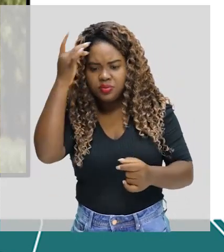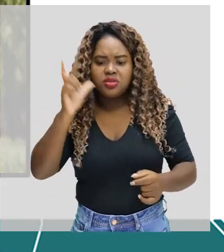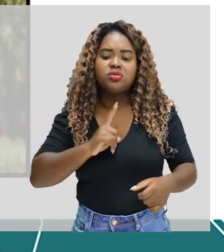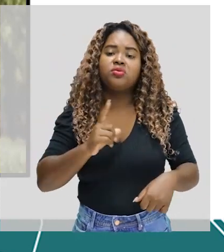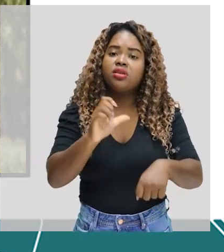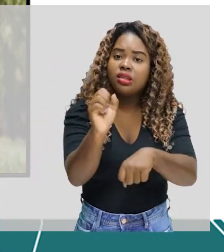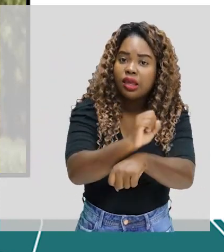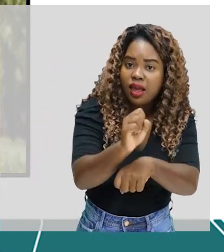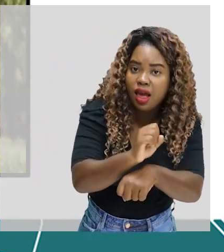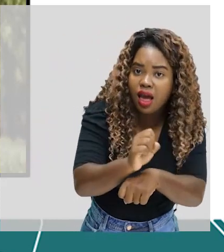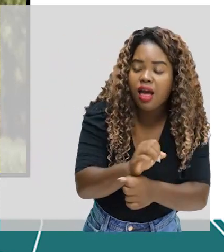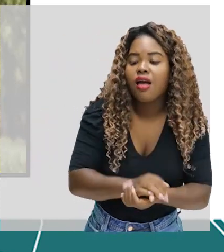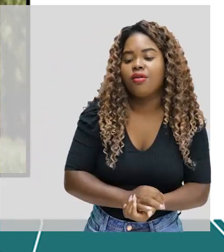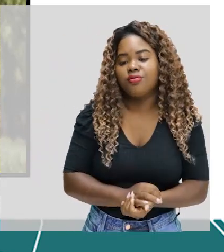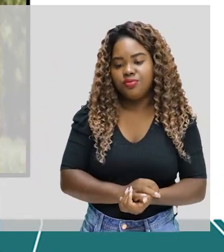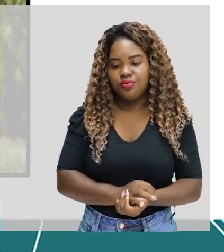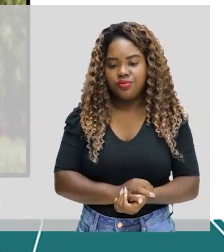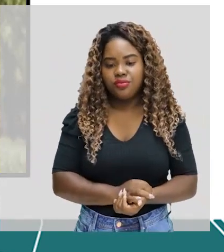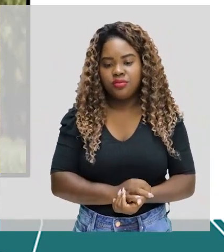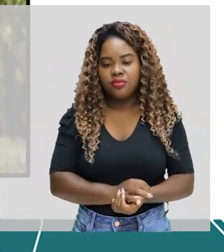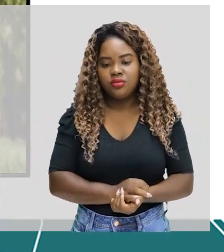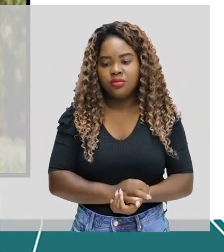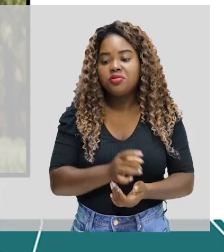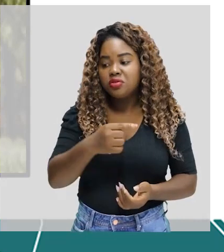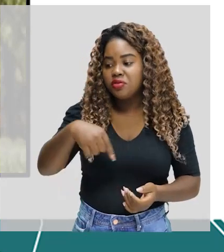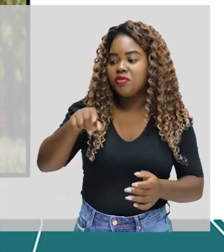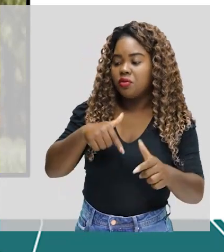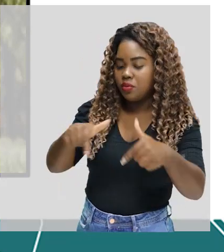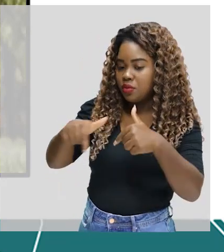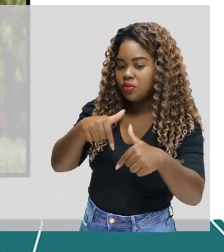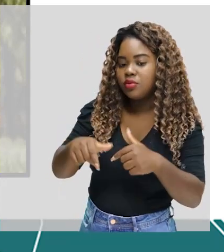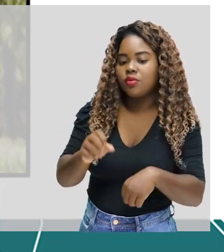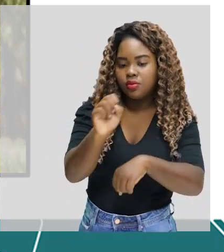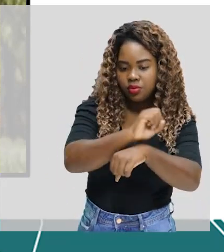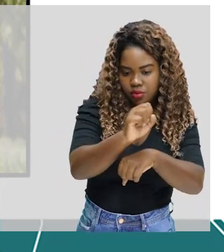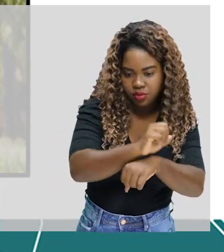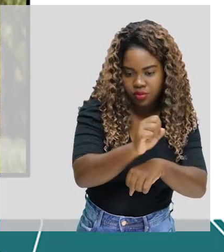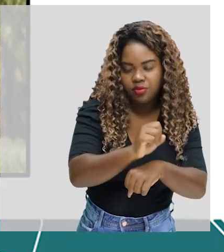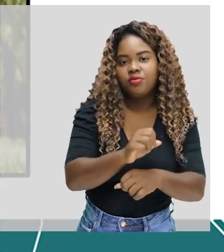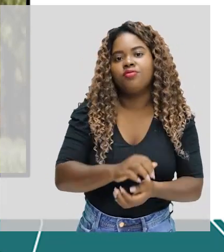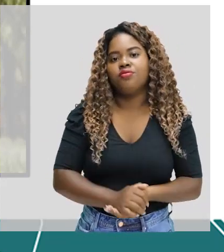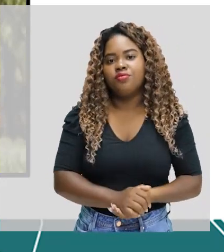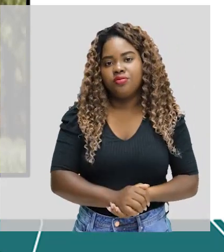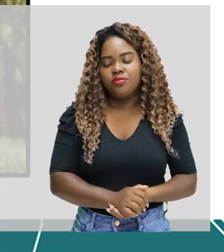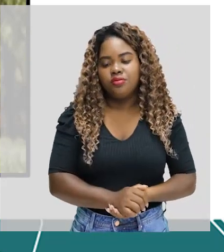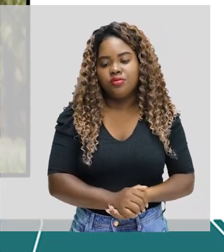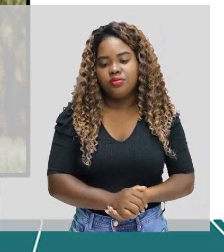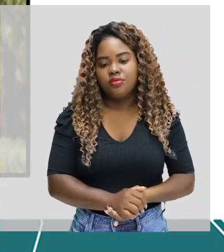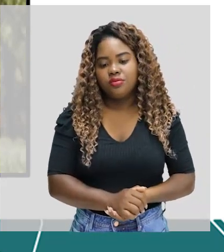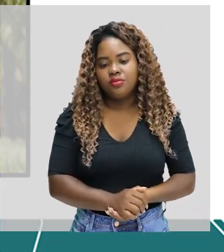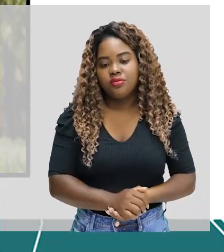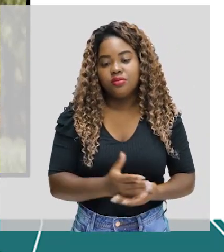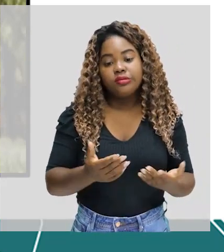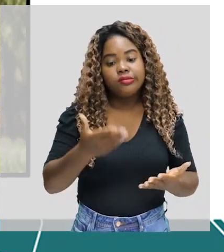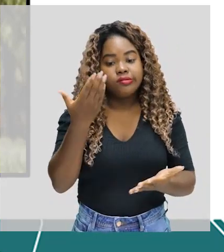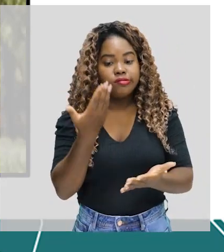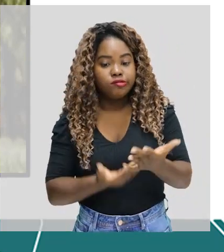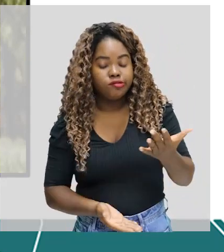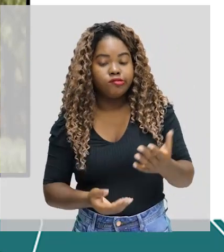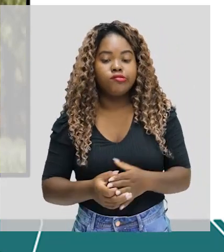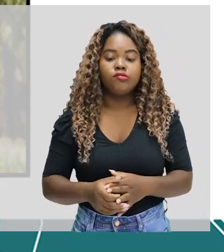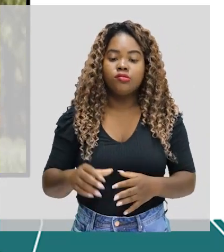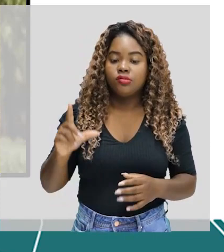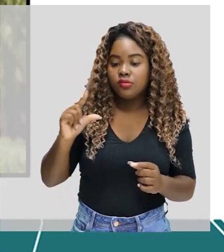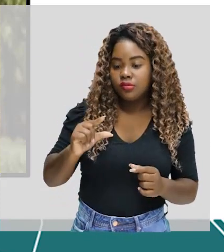carros. As pessoas deslocam-se de carro para o trabalho. Então, o gasto calórico aqui é reduzido.